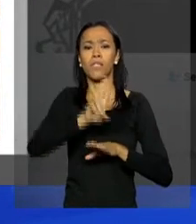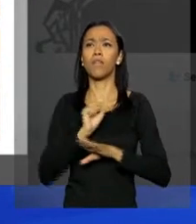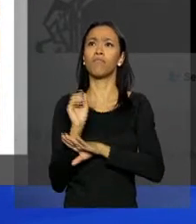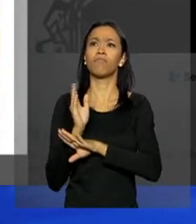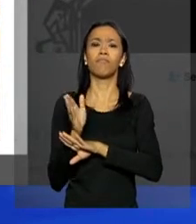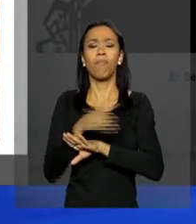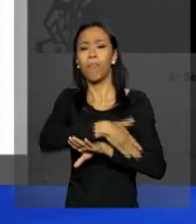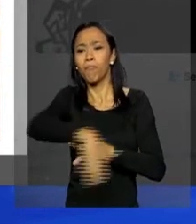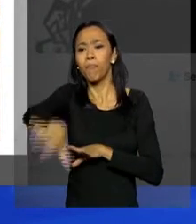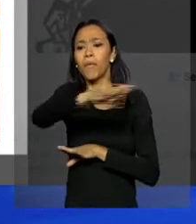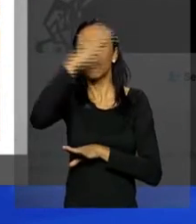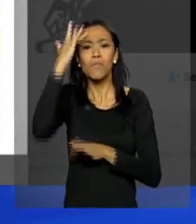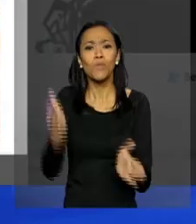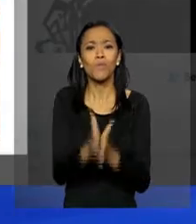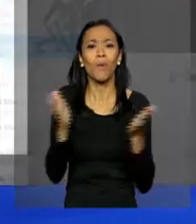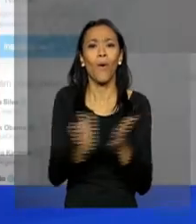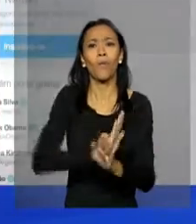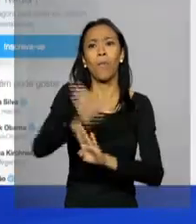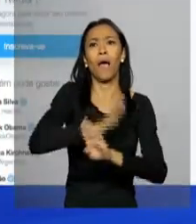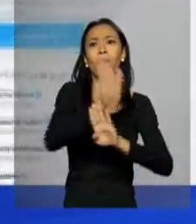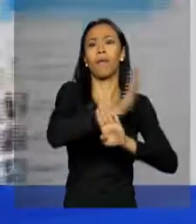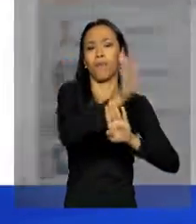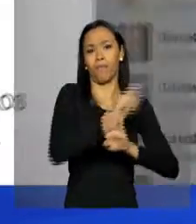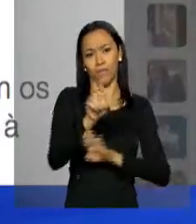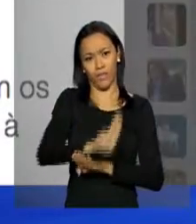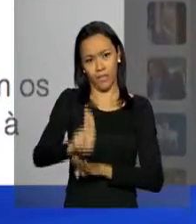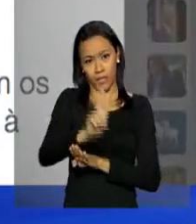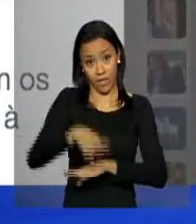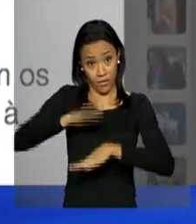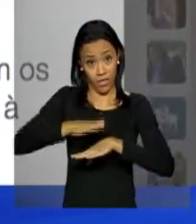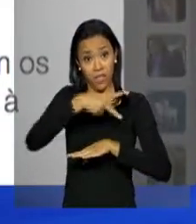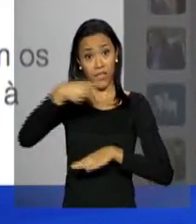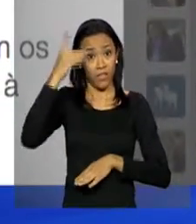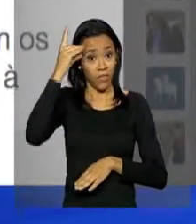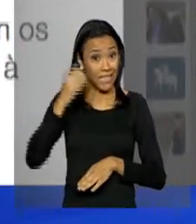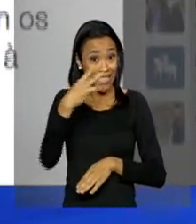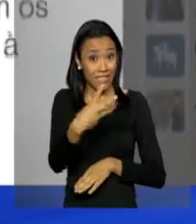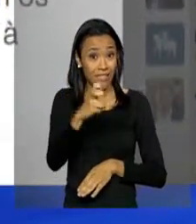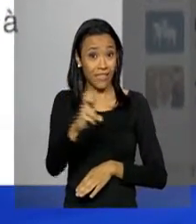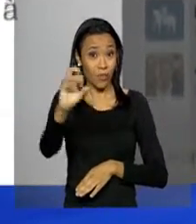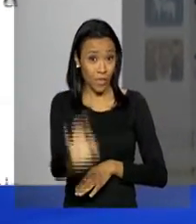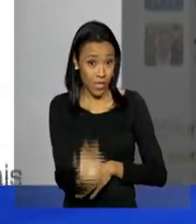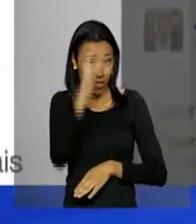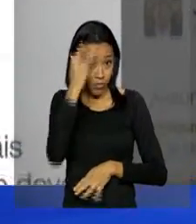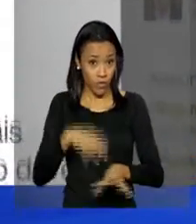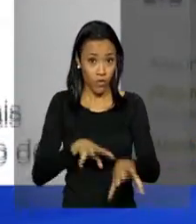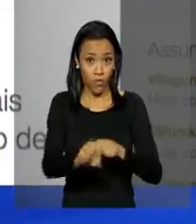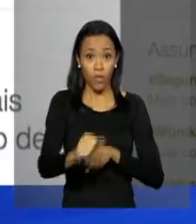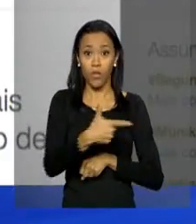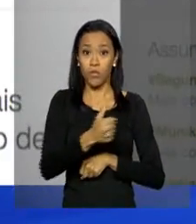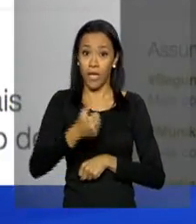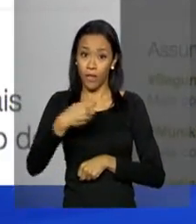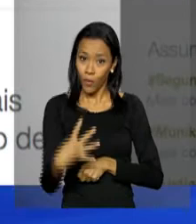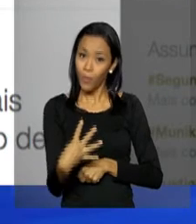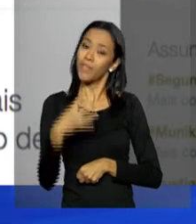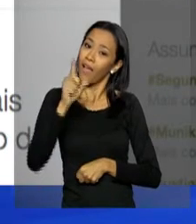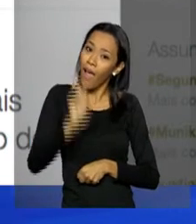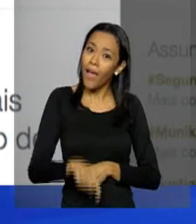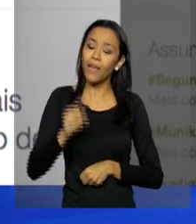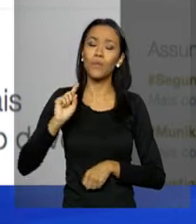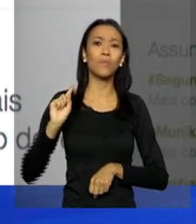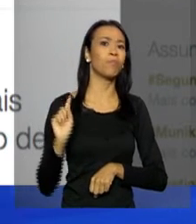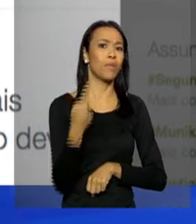as camadas mais pobres da população brasileira. Segundo Dilma, 35% dos formandos em 2014 eram os